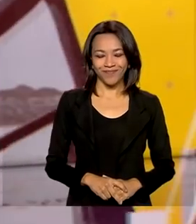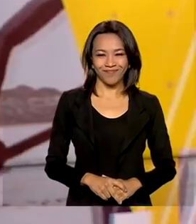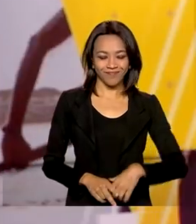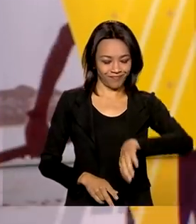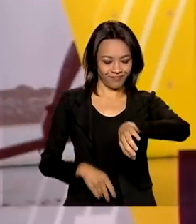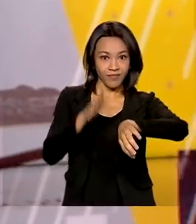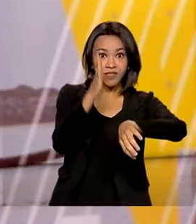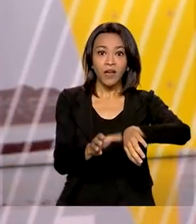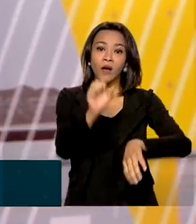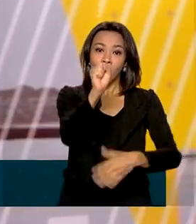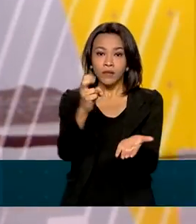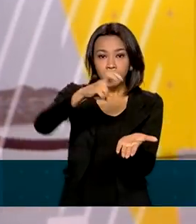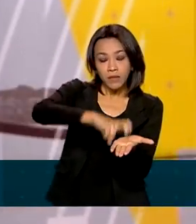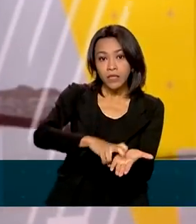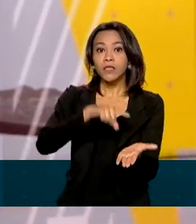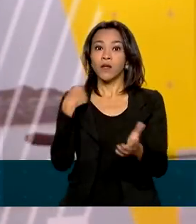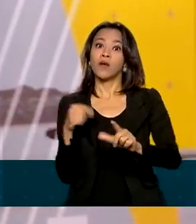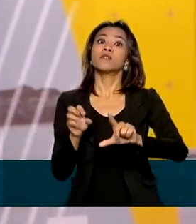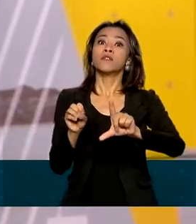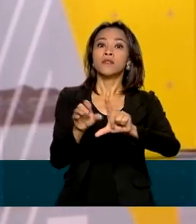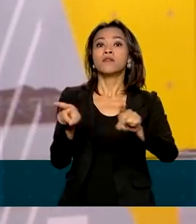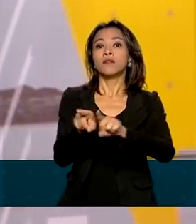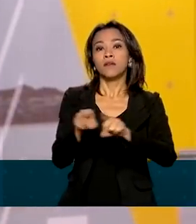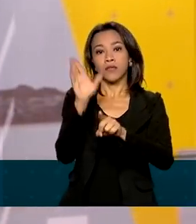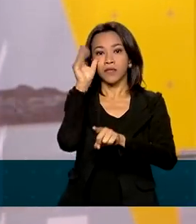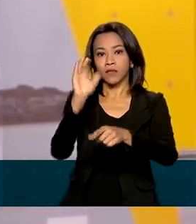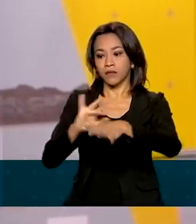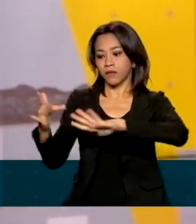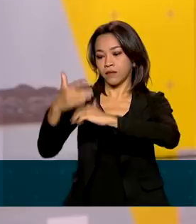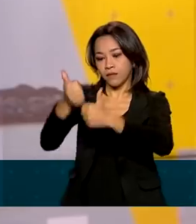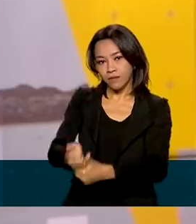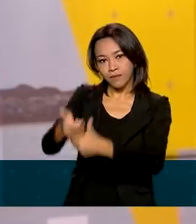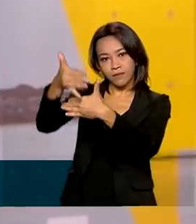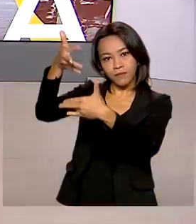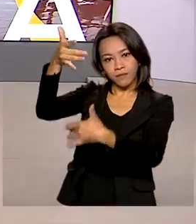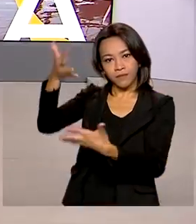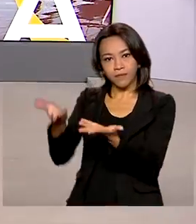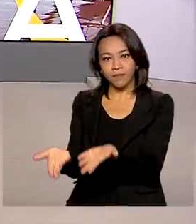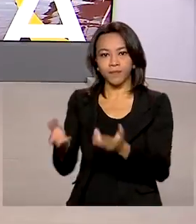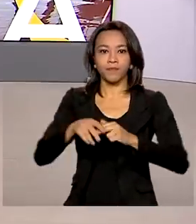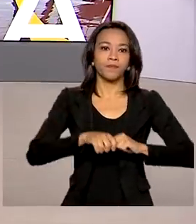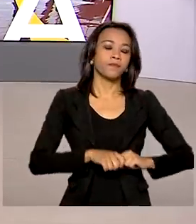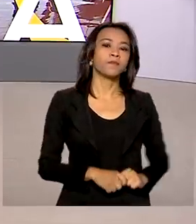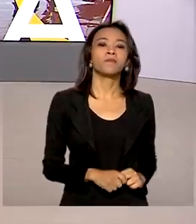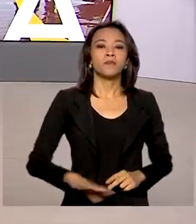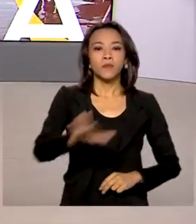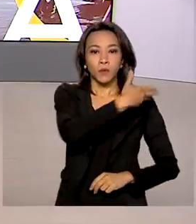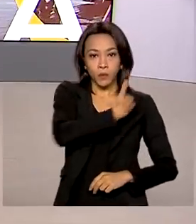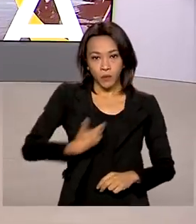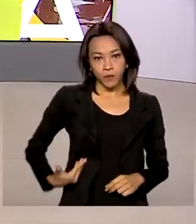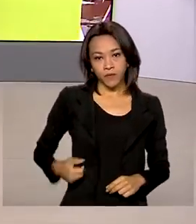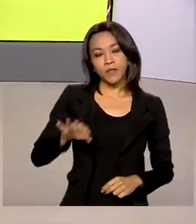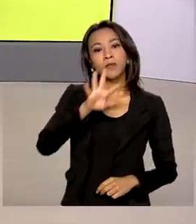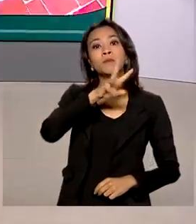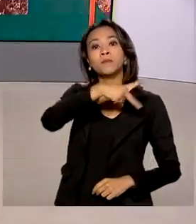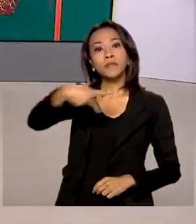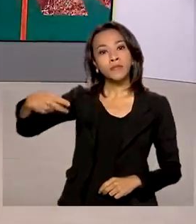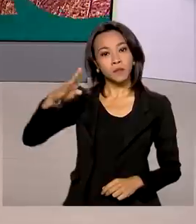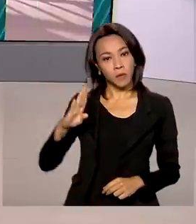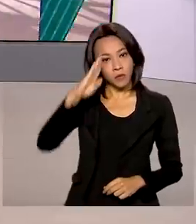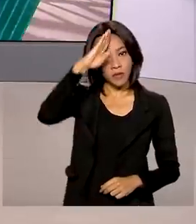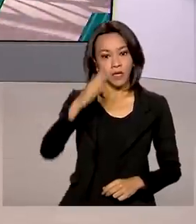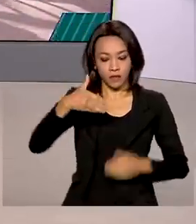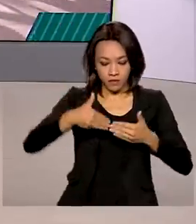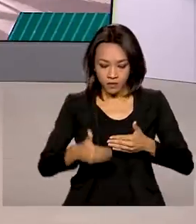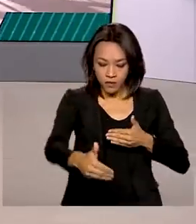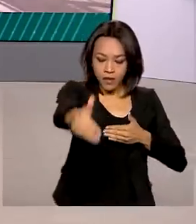Oito horas da manhã, estamos ao vivo também pelas redes sociais. O governo do presidente Jair Bolsonaro completa